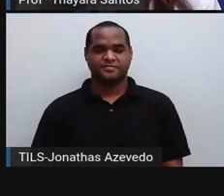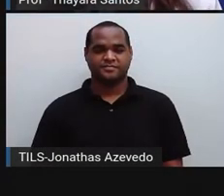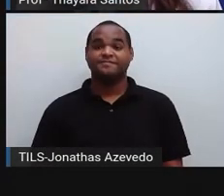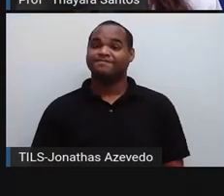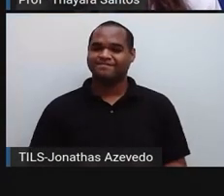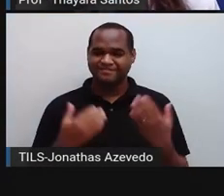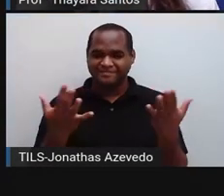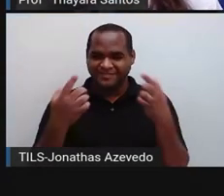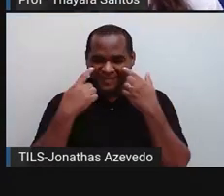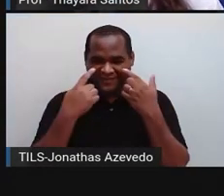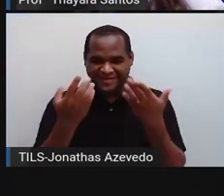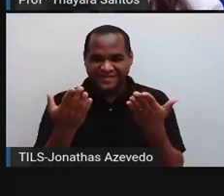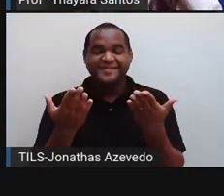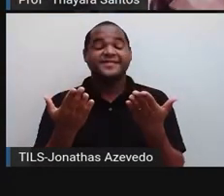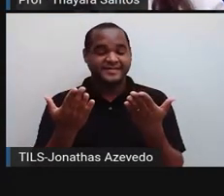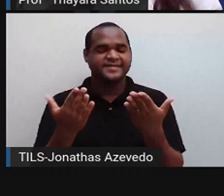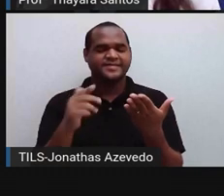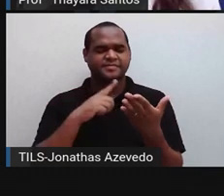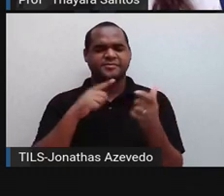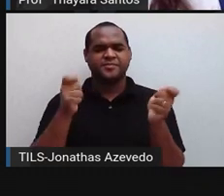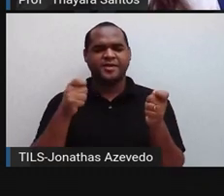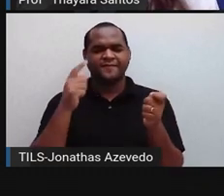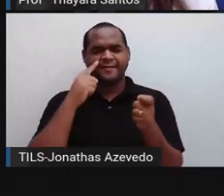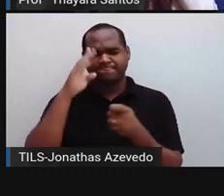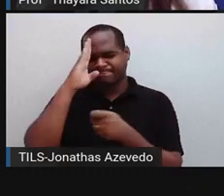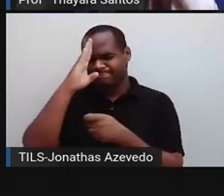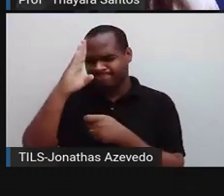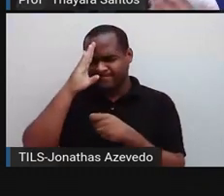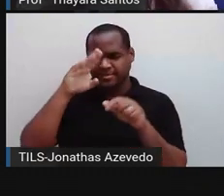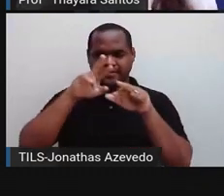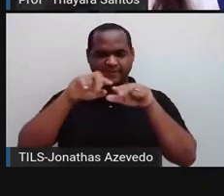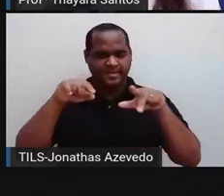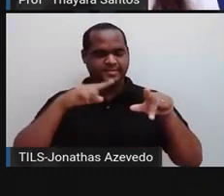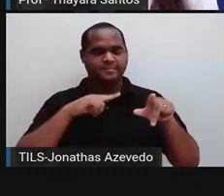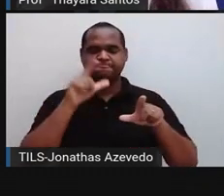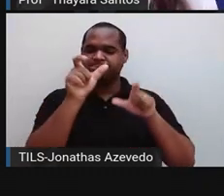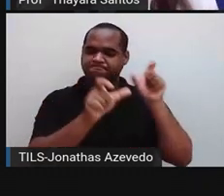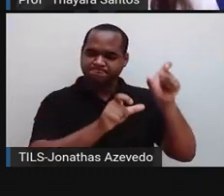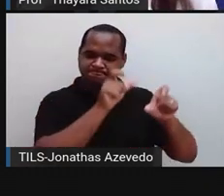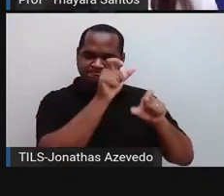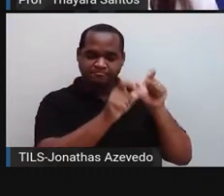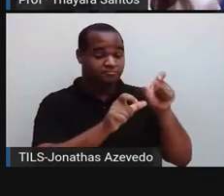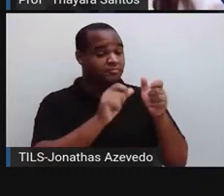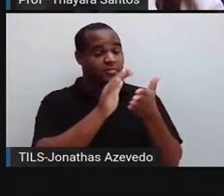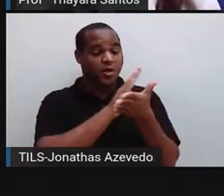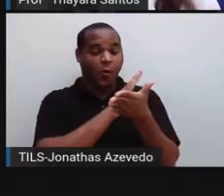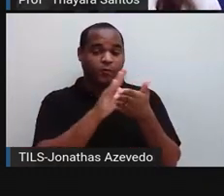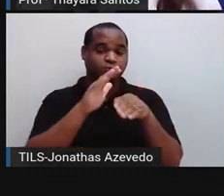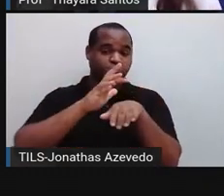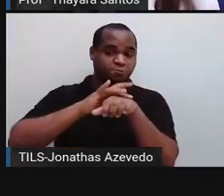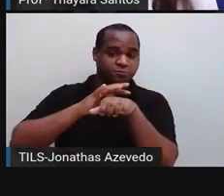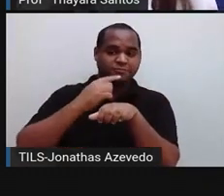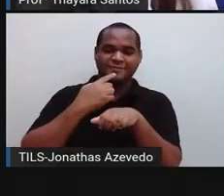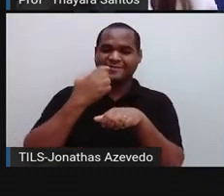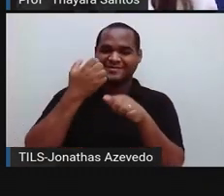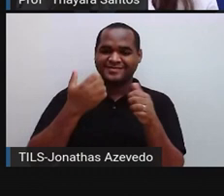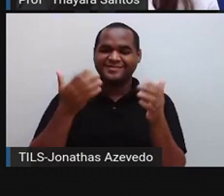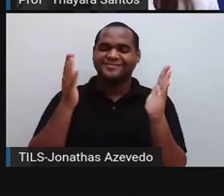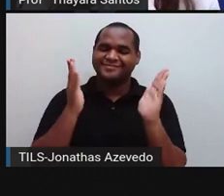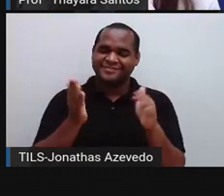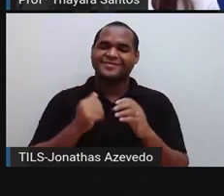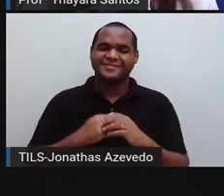Então, aí a gente pôde ver as principais características de algumas das doenças que a gente falou aqui hoje antes